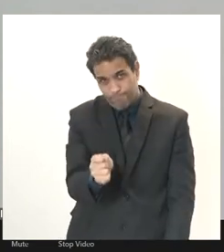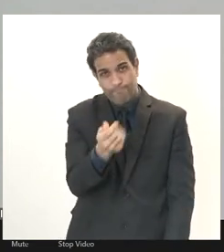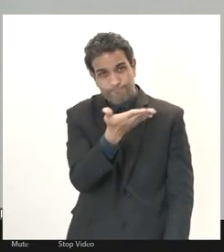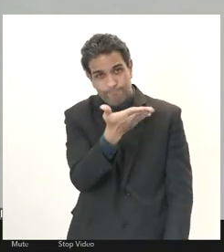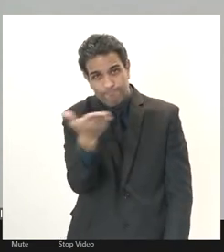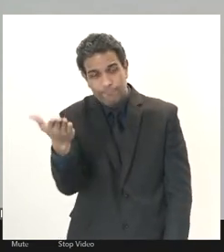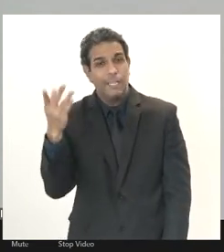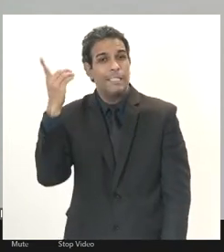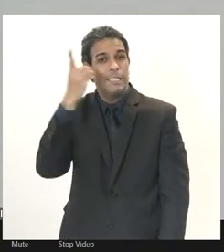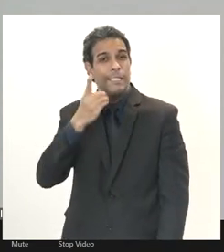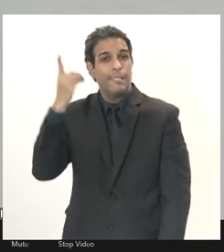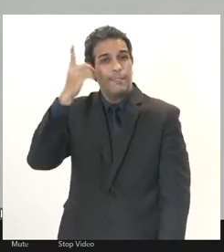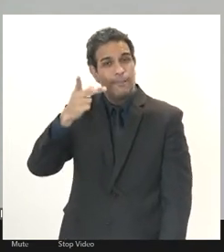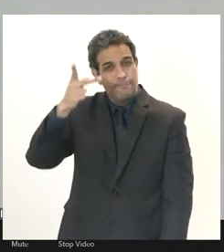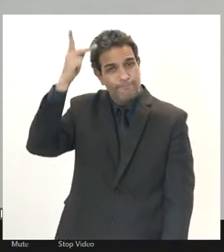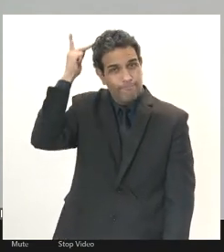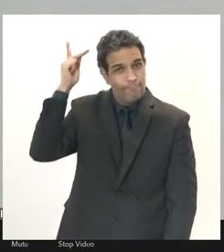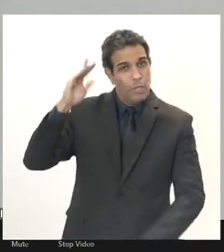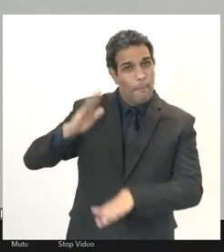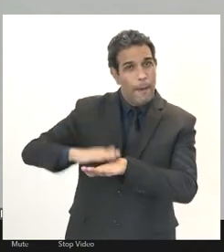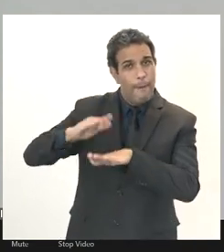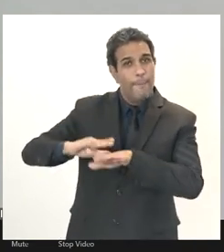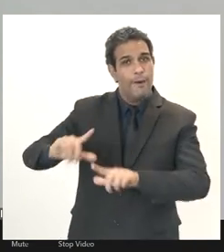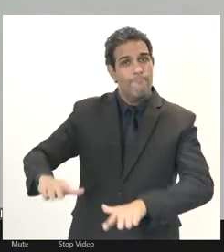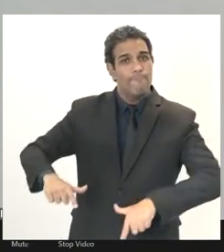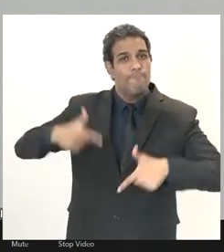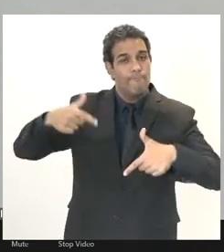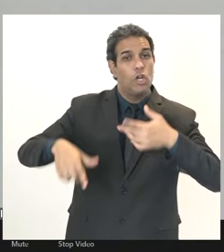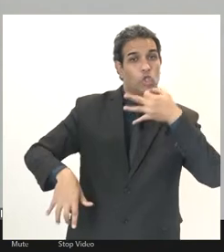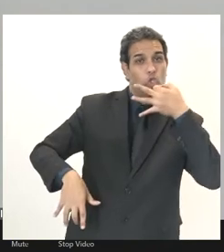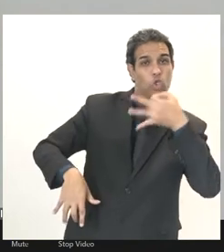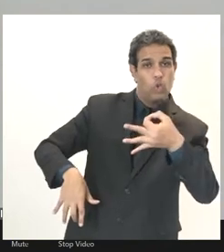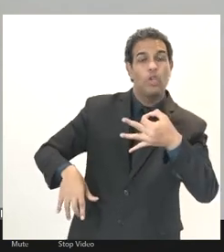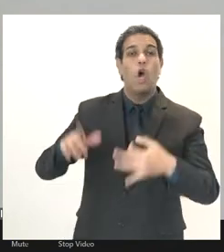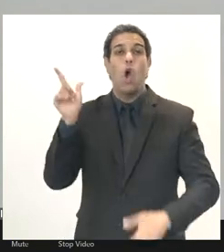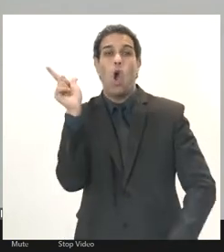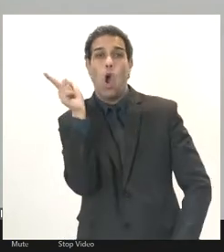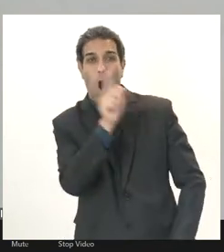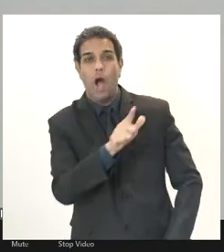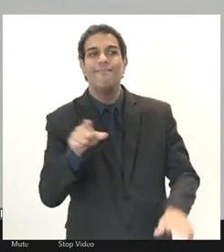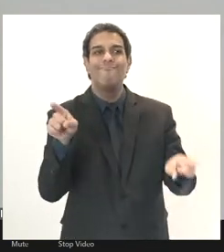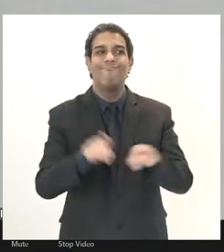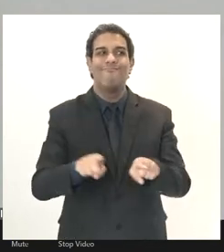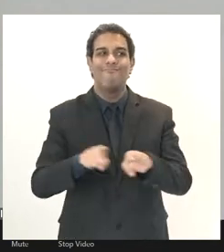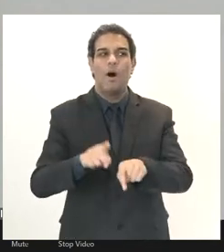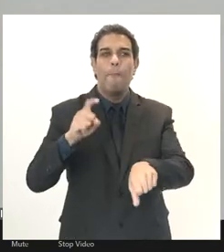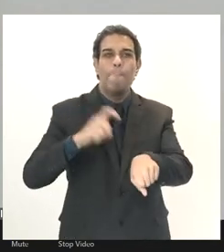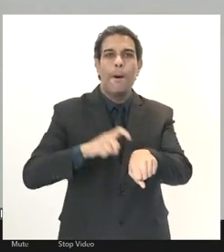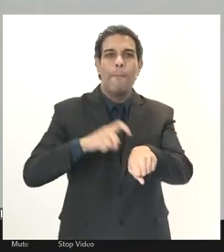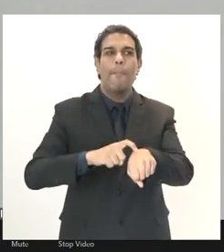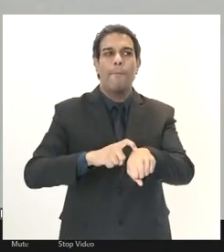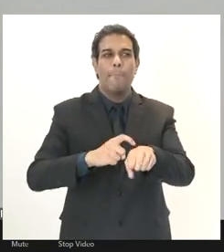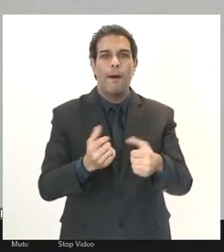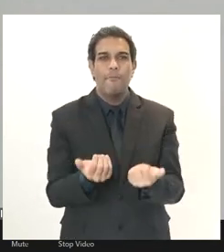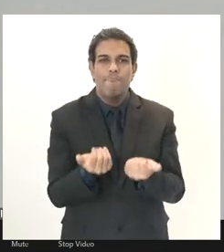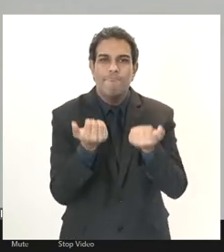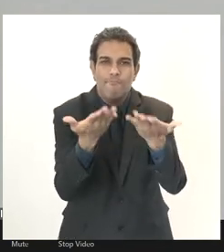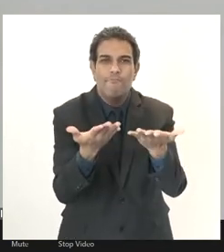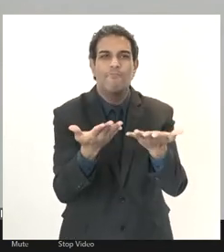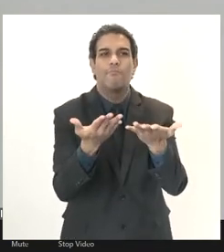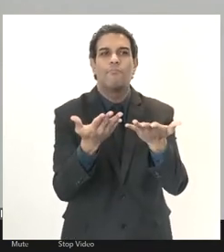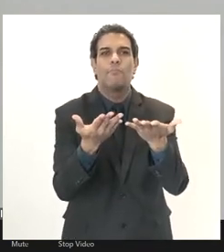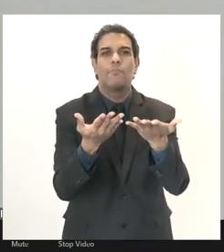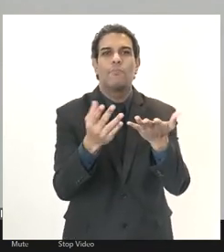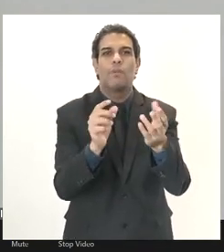deputado pela iniciativa sugerindo que a gente consiga de uma certa forma levar isso para os